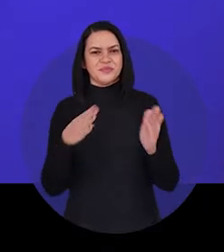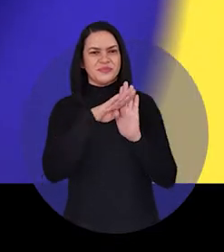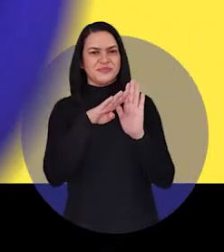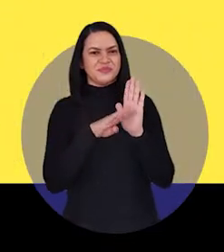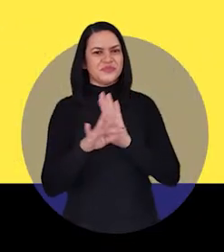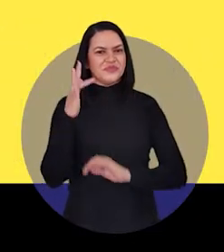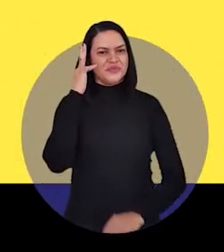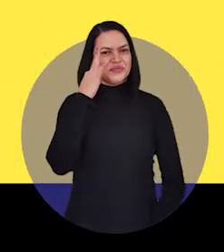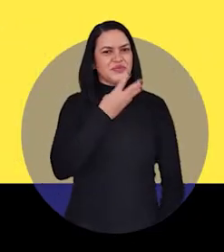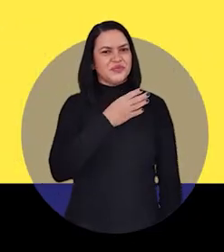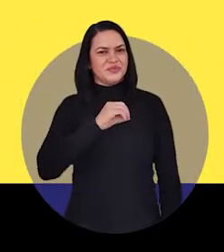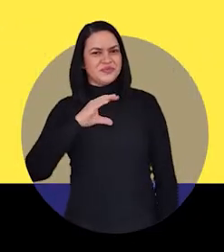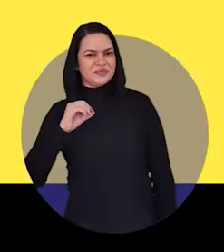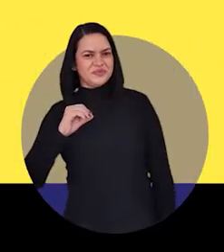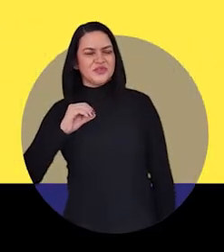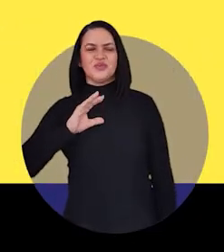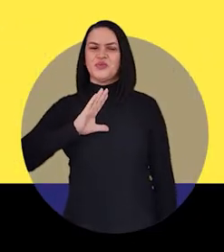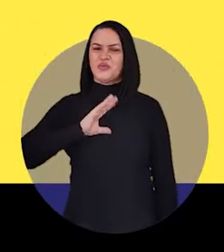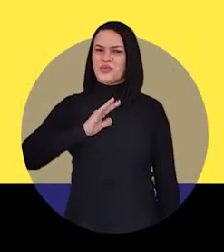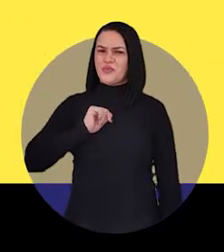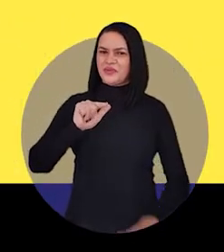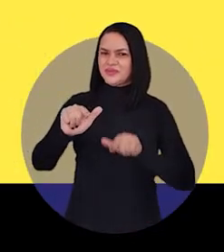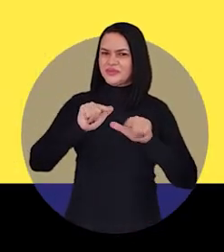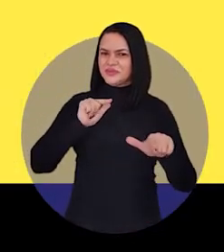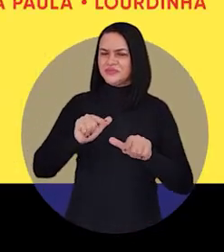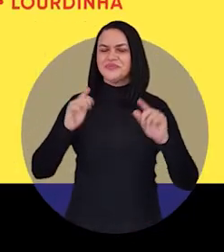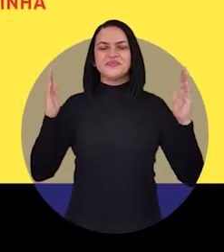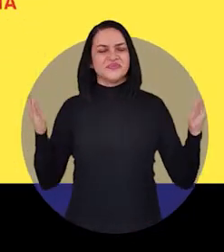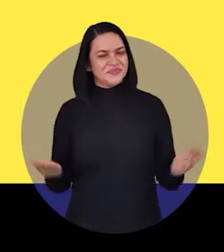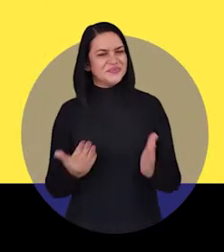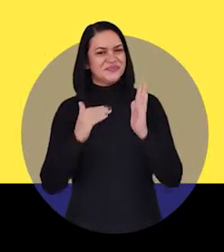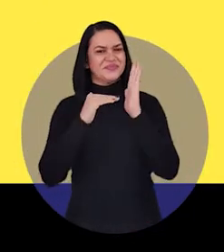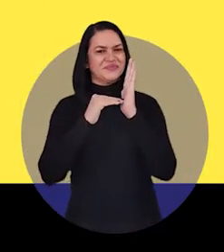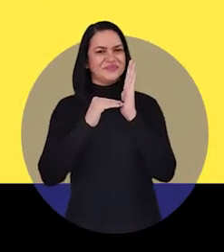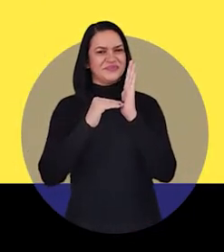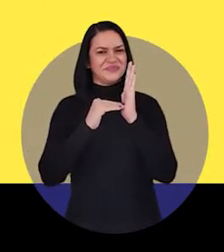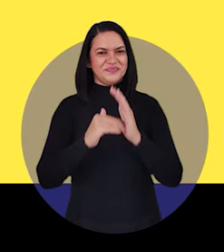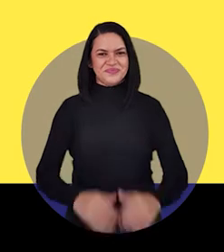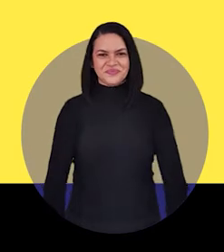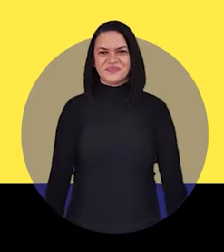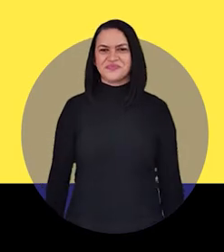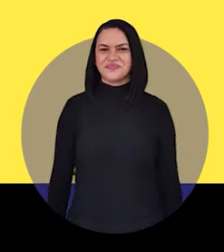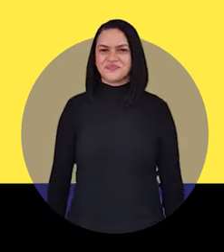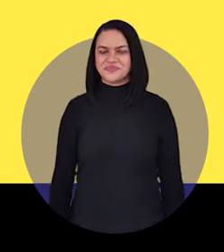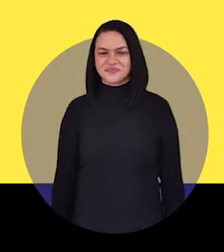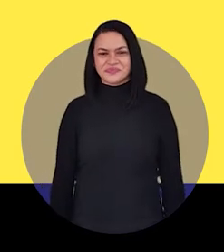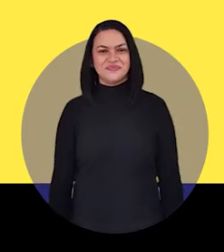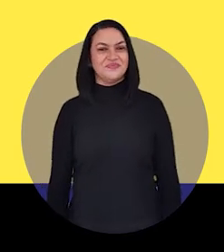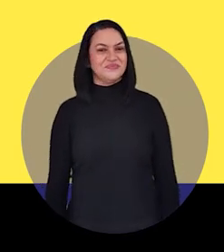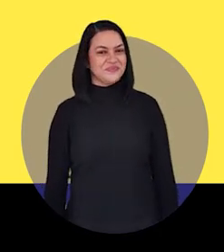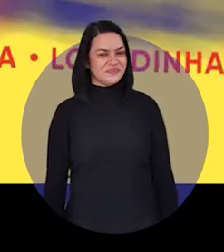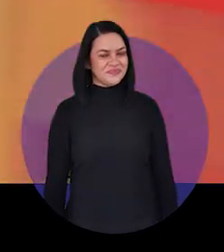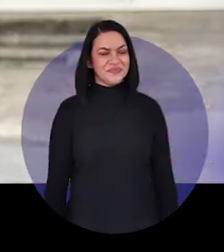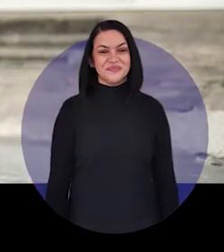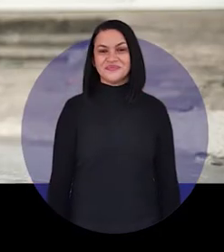Começa agora o programa Flávio Dino 400. Coragem e trabalho agora no Senado.